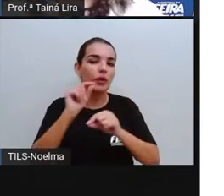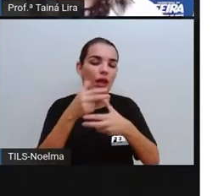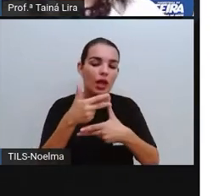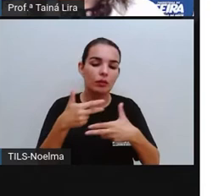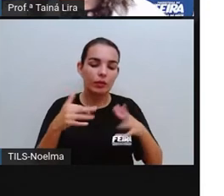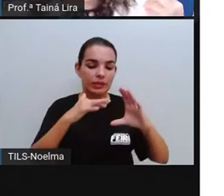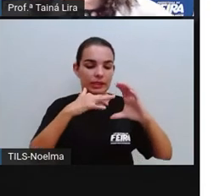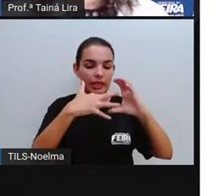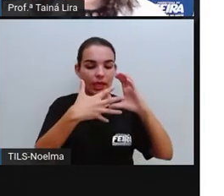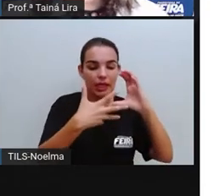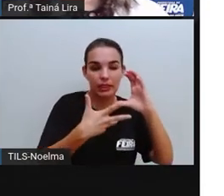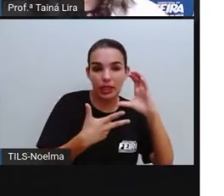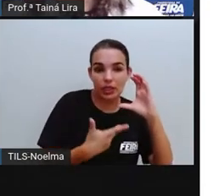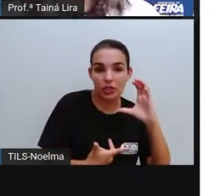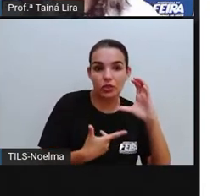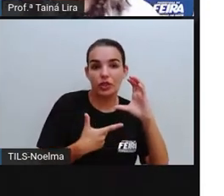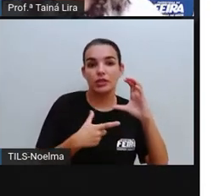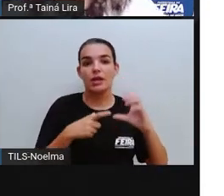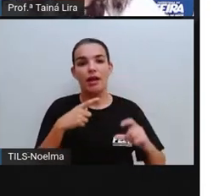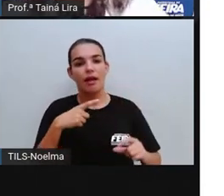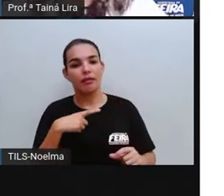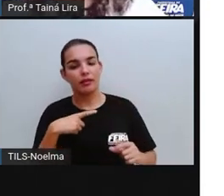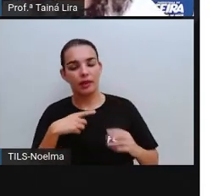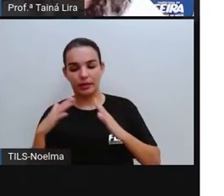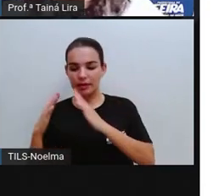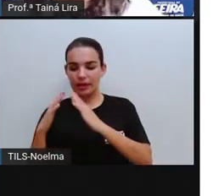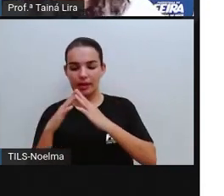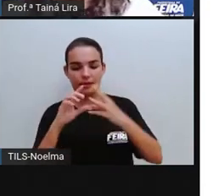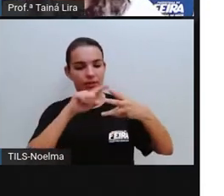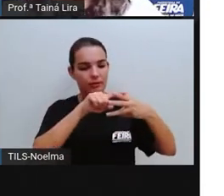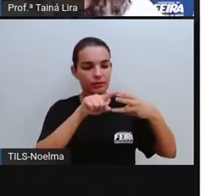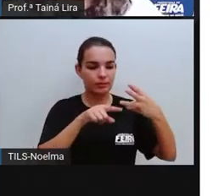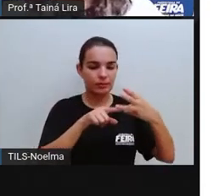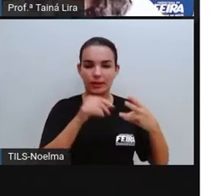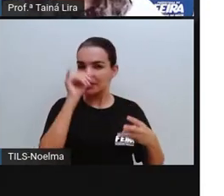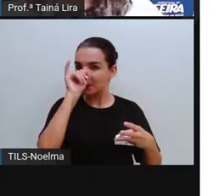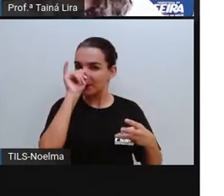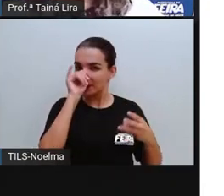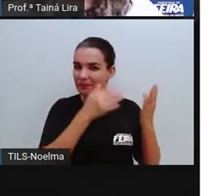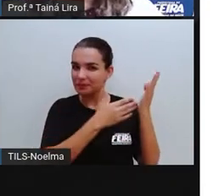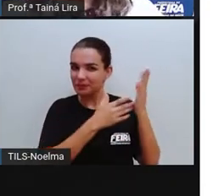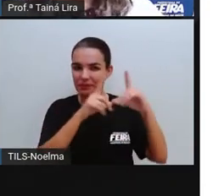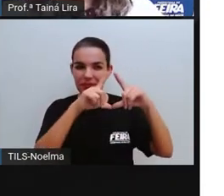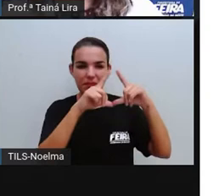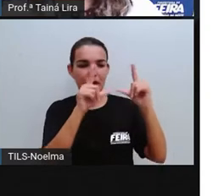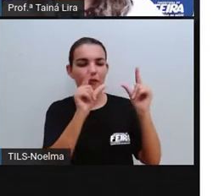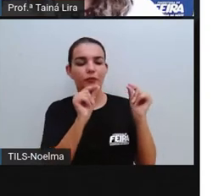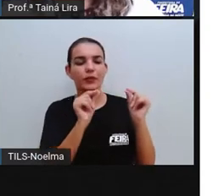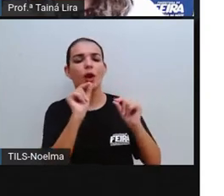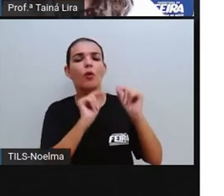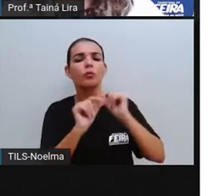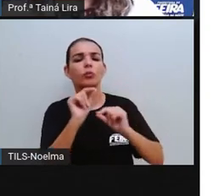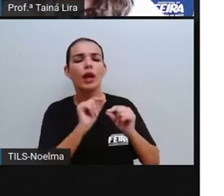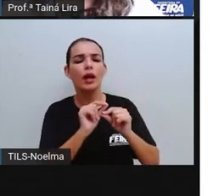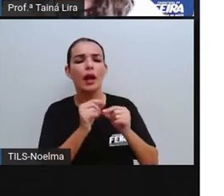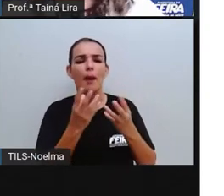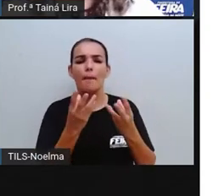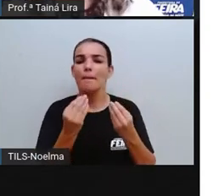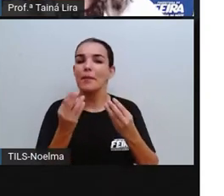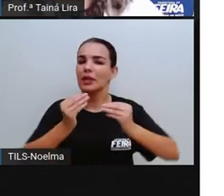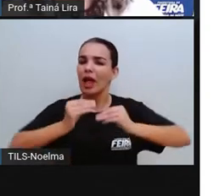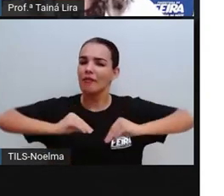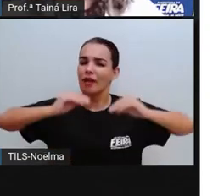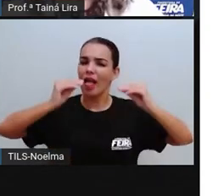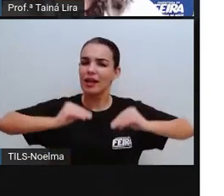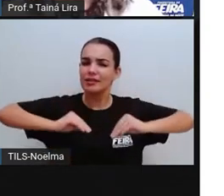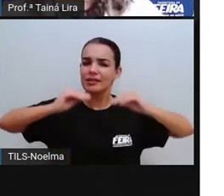características aí desses materiais da casa dos três porquinhos. Então, a palha, ó, a palha é muito